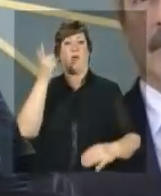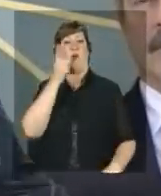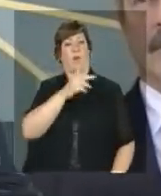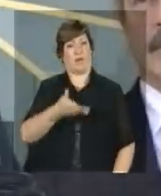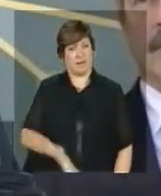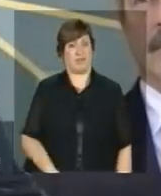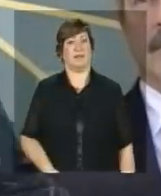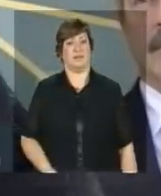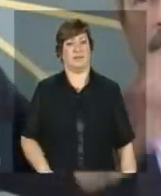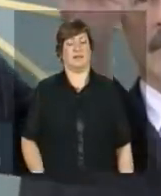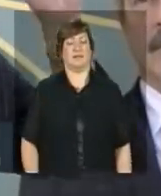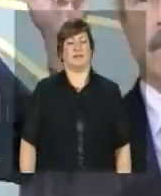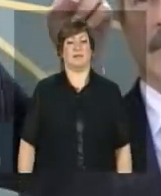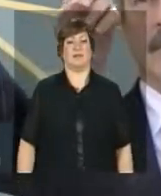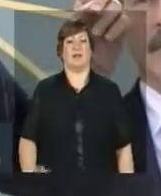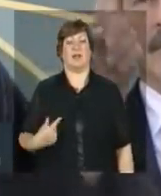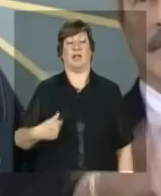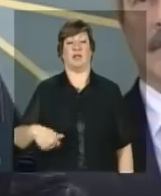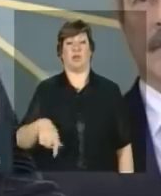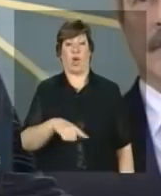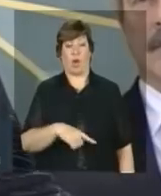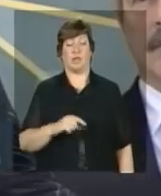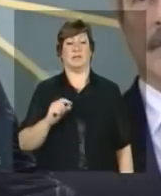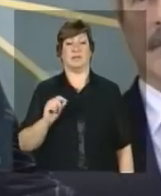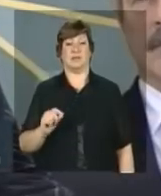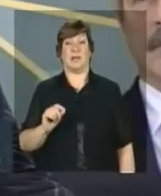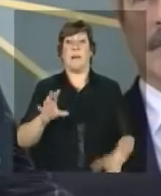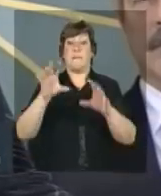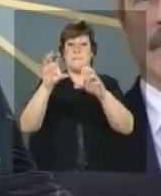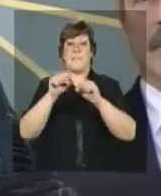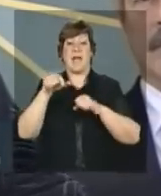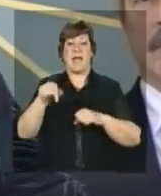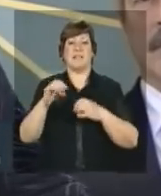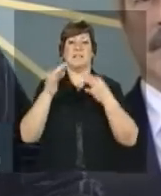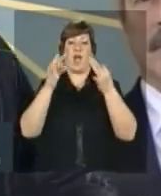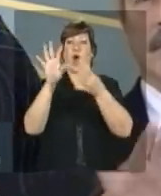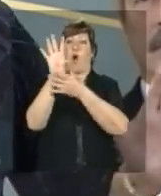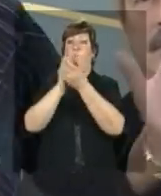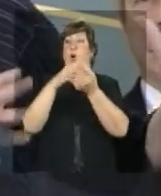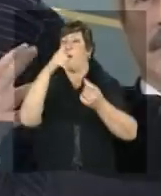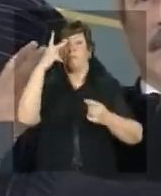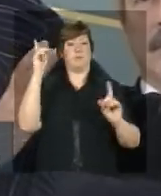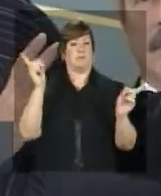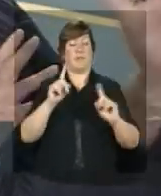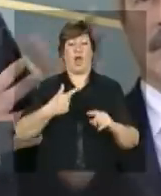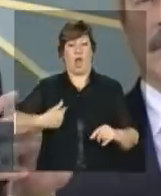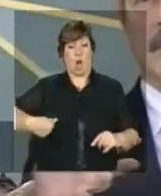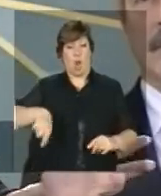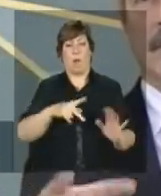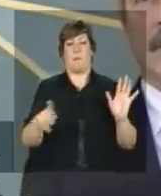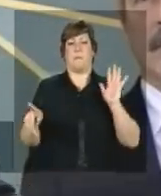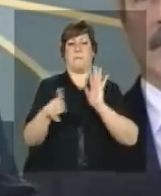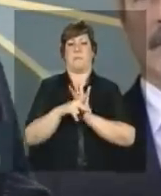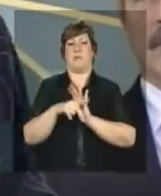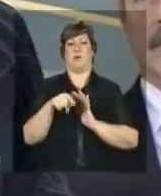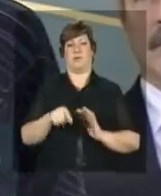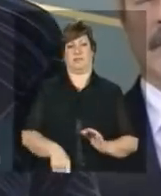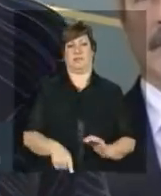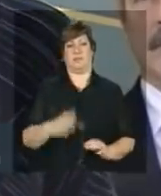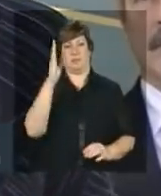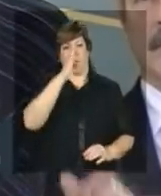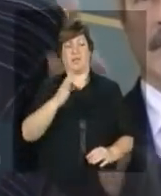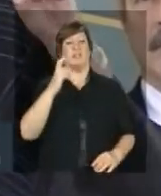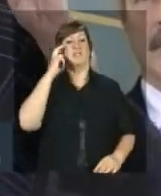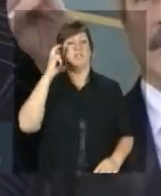e não tomamos essa tecnologia emprestada de ninguém nós não foi por transferência de